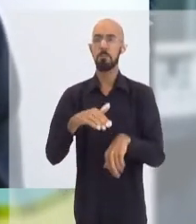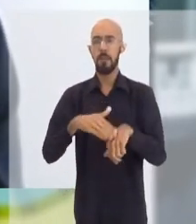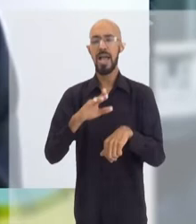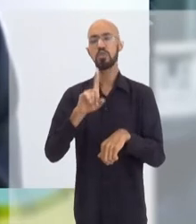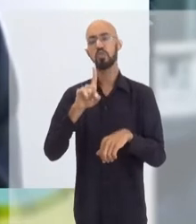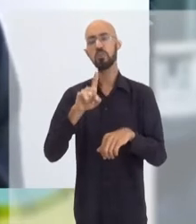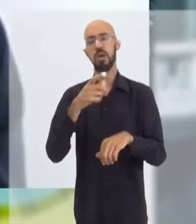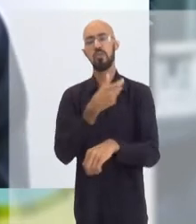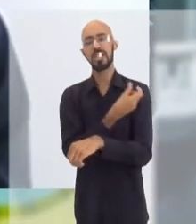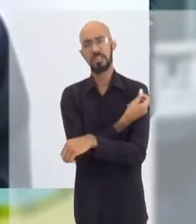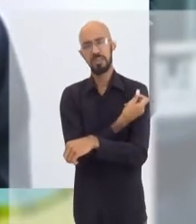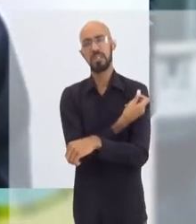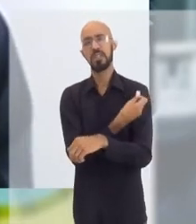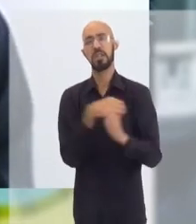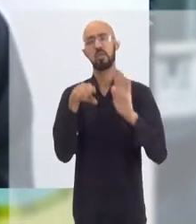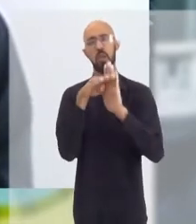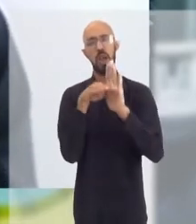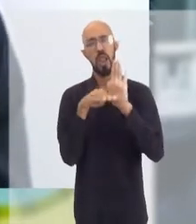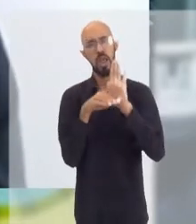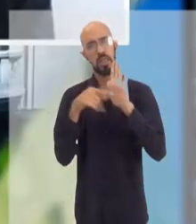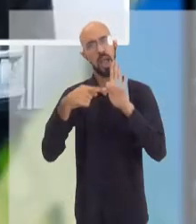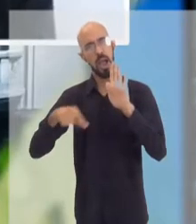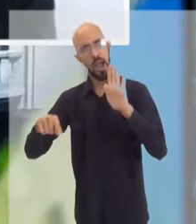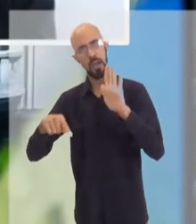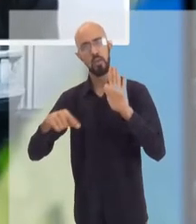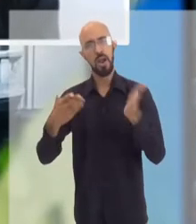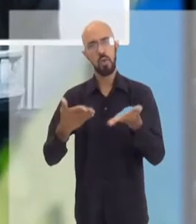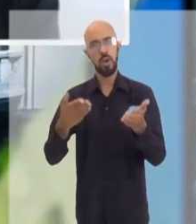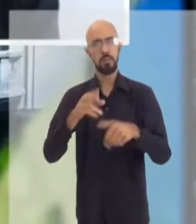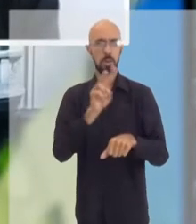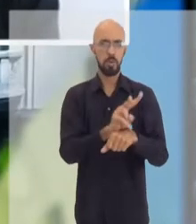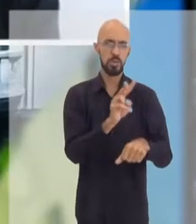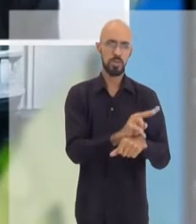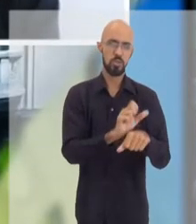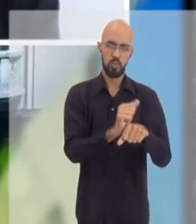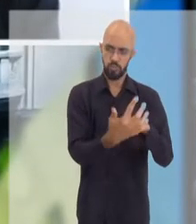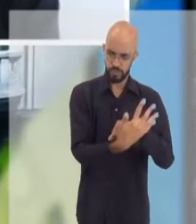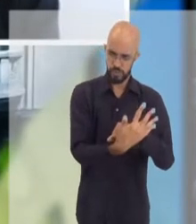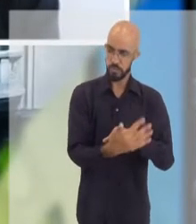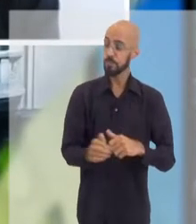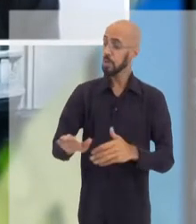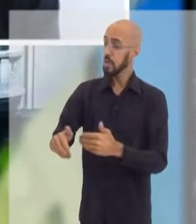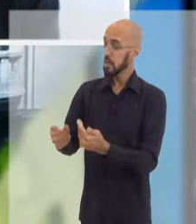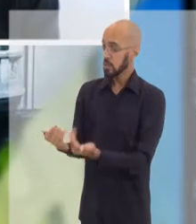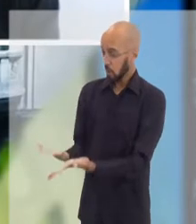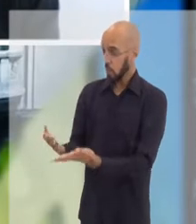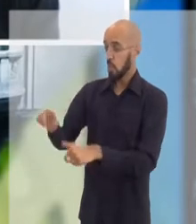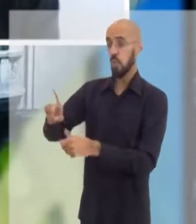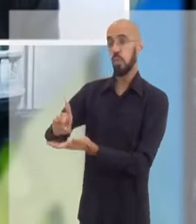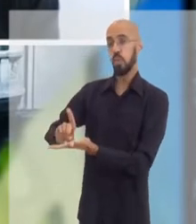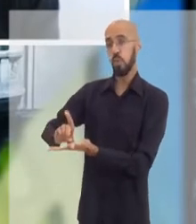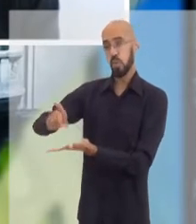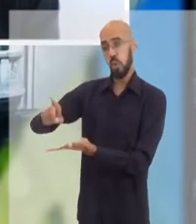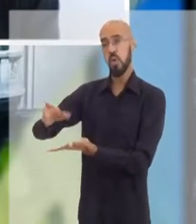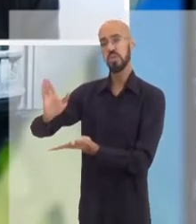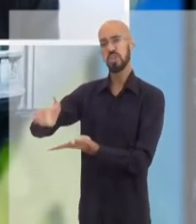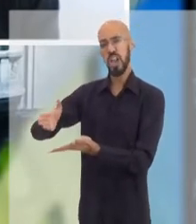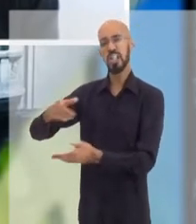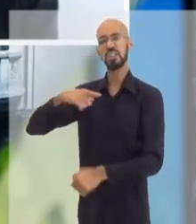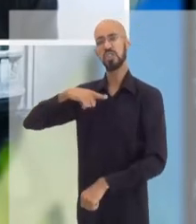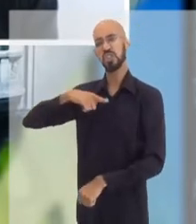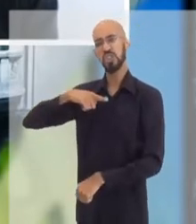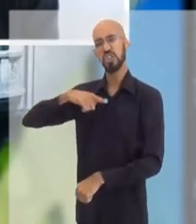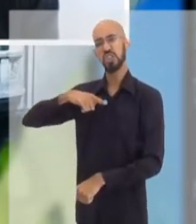do calendário, visando proteger nossas crianças, desta vez agora contra a COVID. Doutor, já havia havido